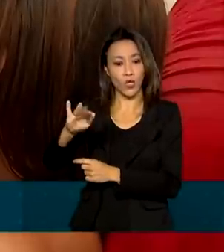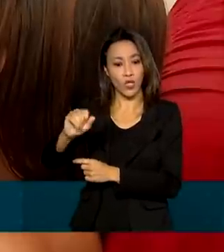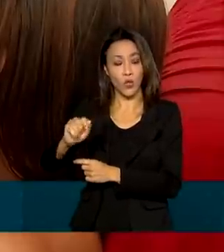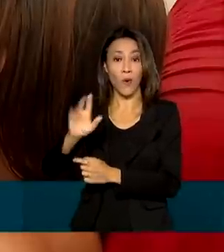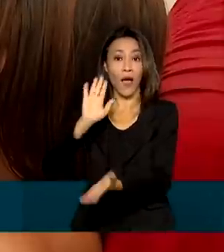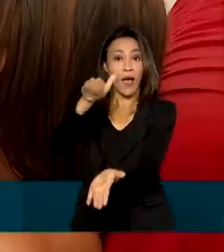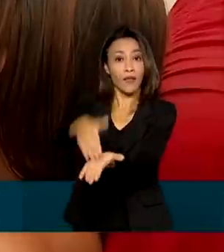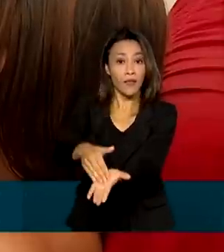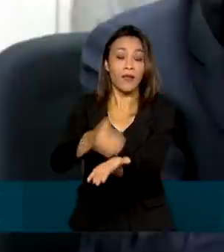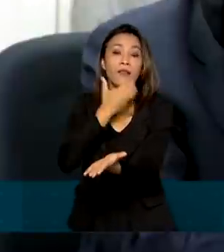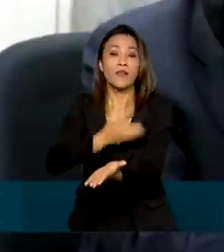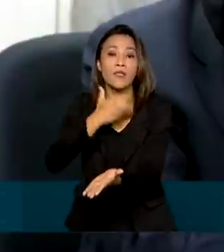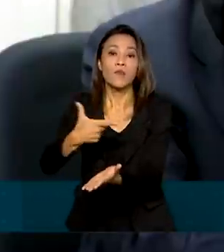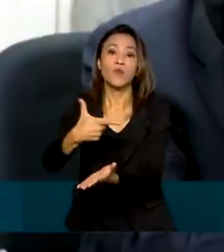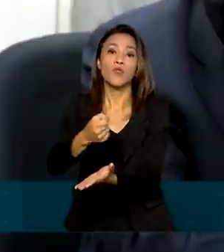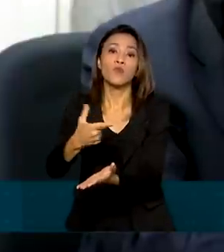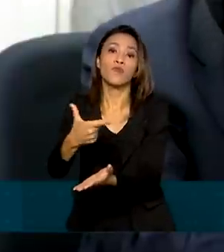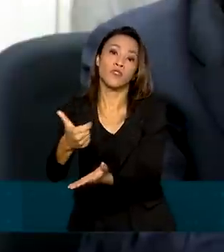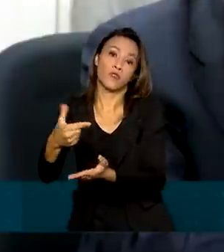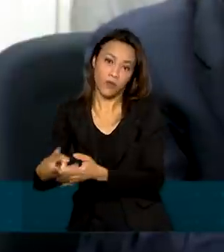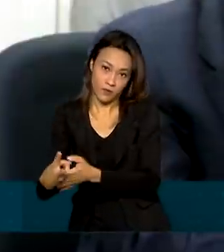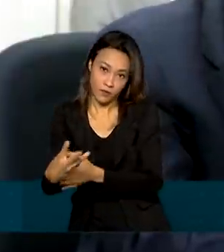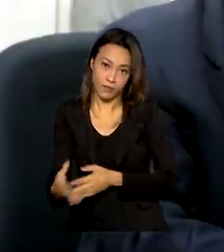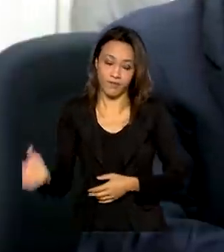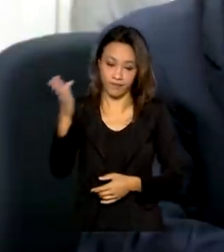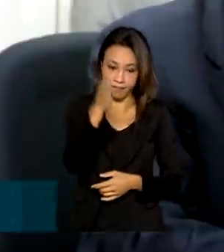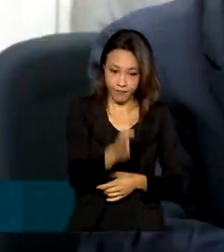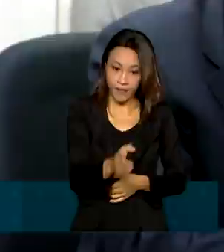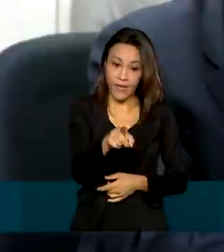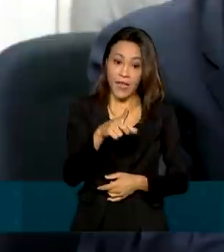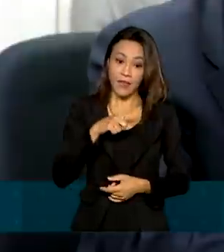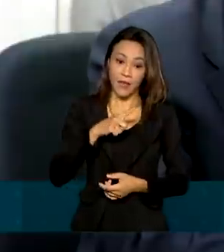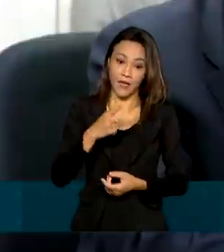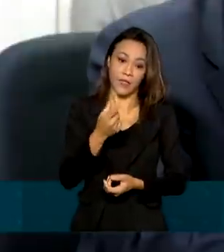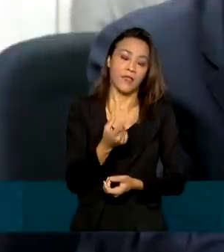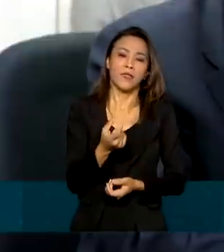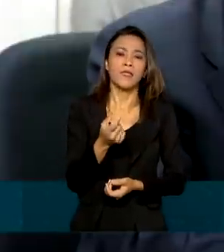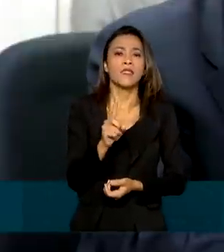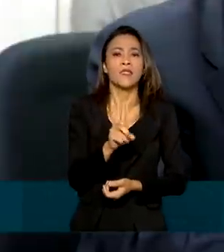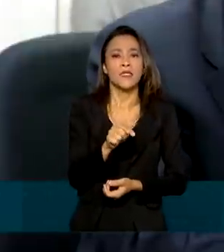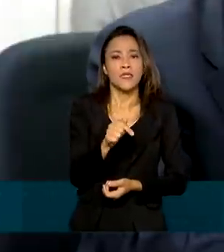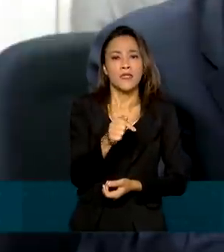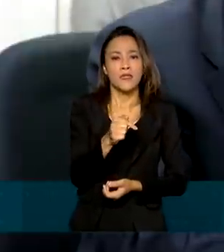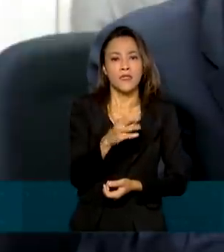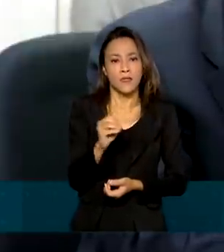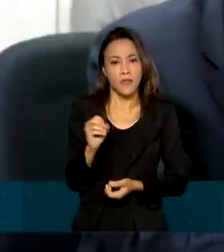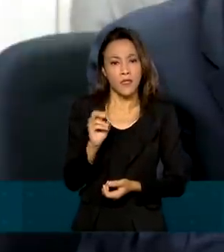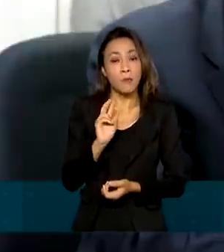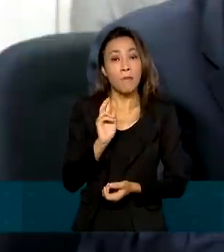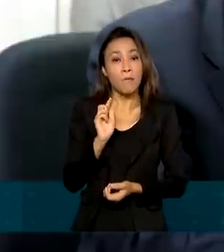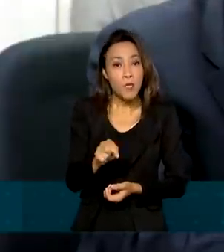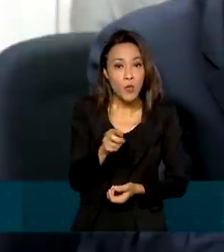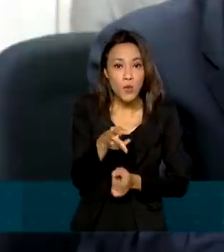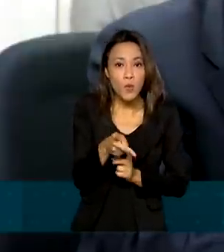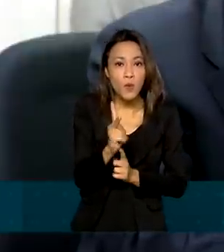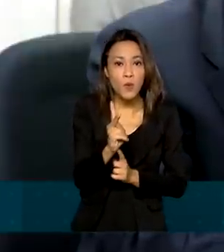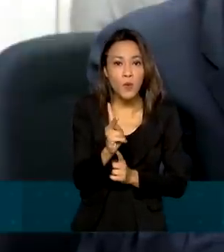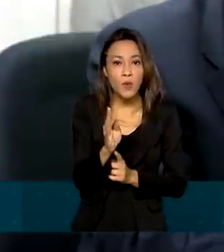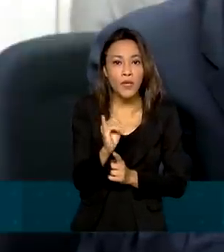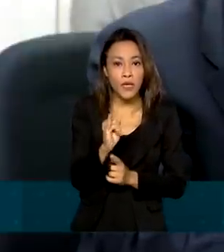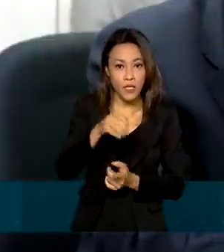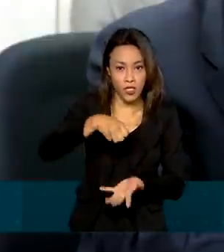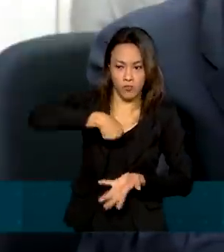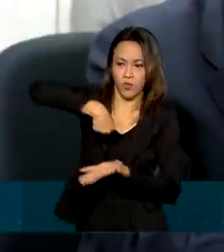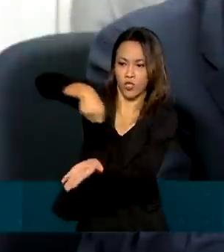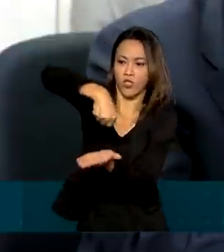de 2023. Esses recursos envolvem 700 mil kits em estoque, a distribuição de até 4 milhões